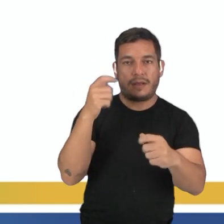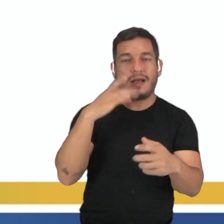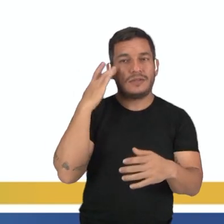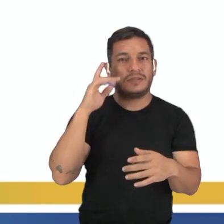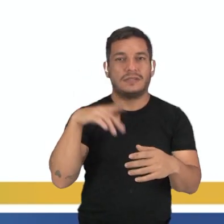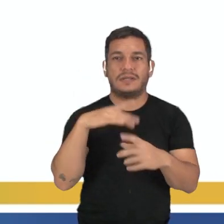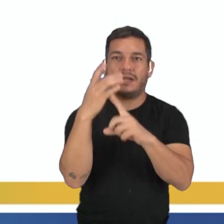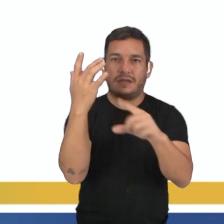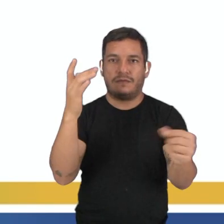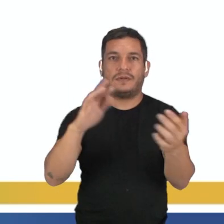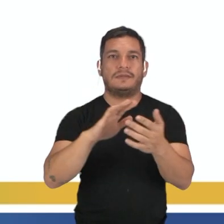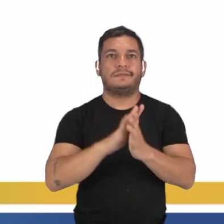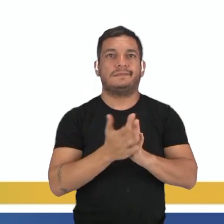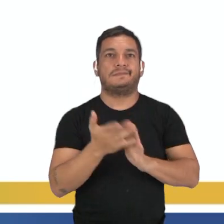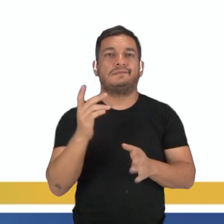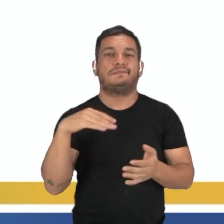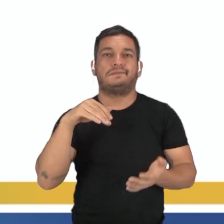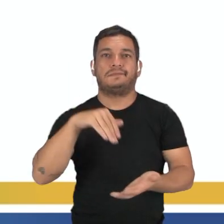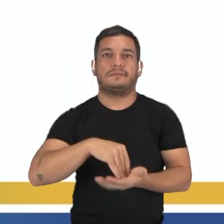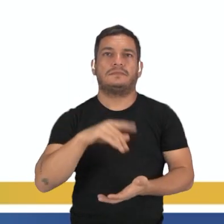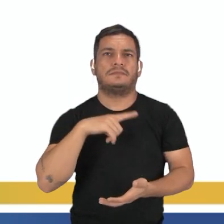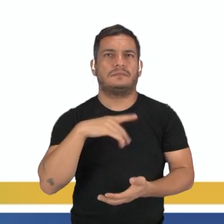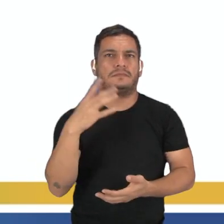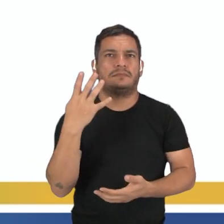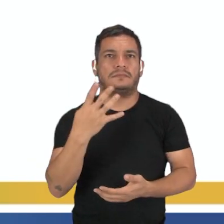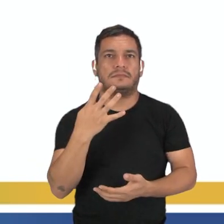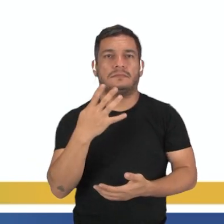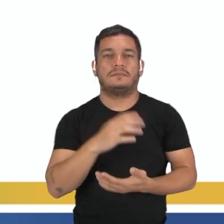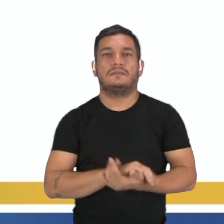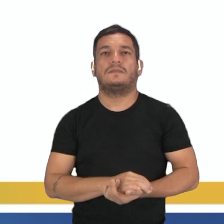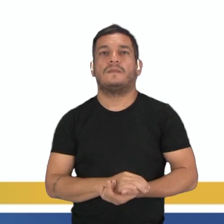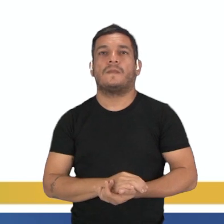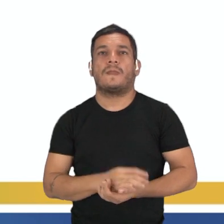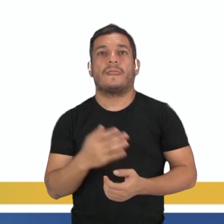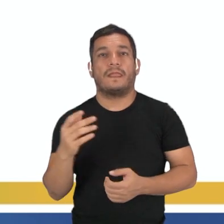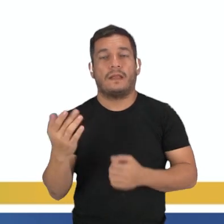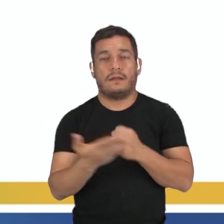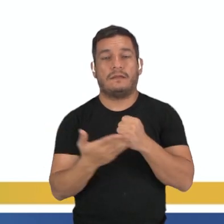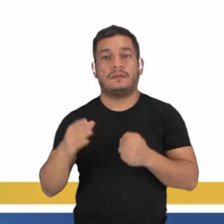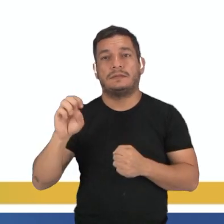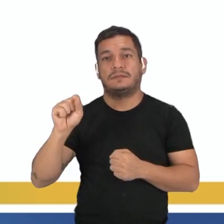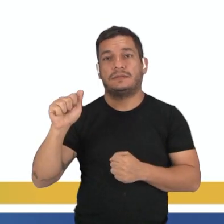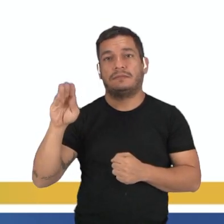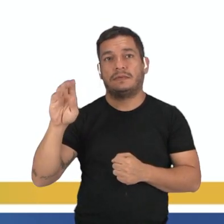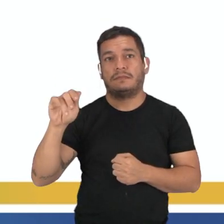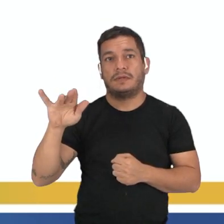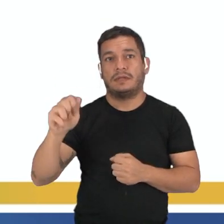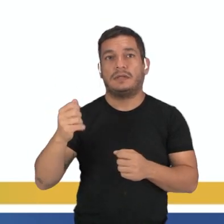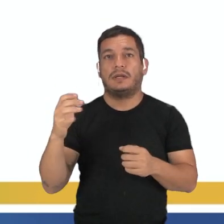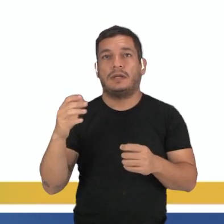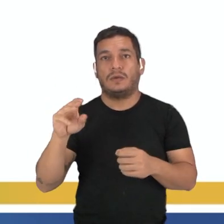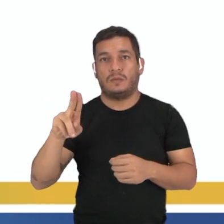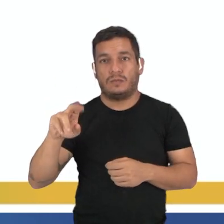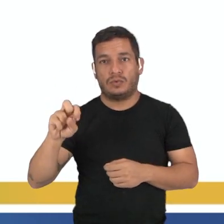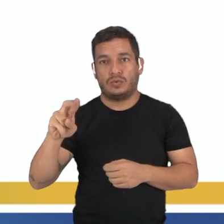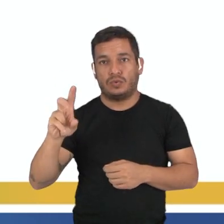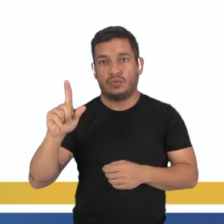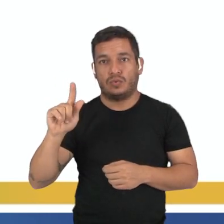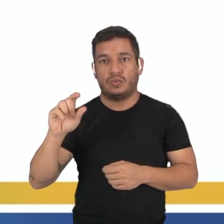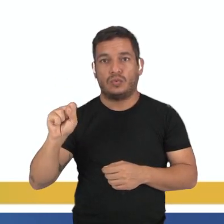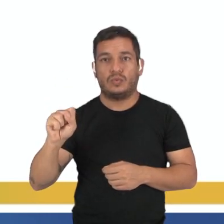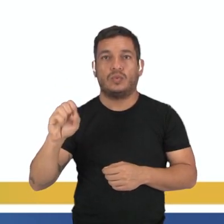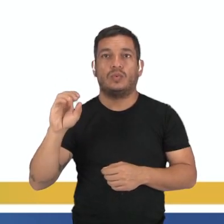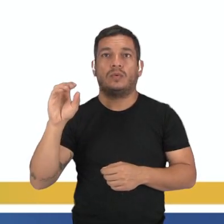estragadas. E aí, por último, nós temos o seguinte. A respeito da samambaia e do musgo foram feitas as seguintes afirmações.